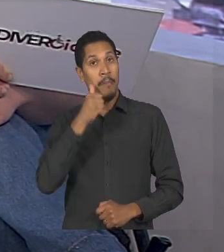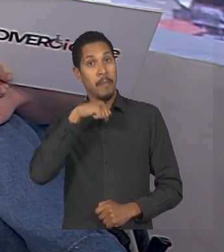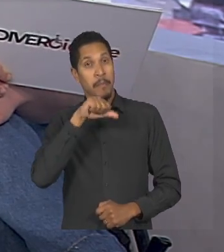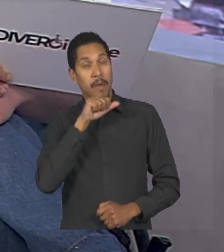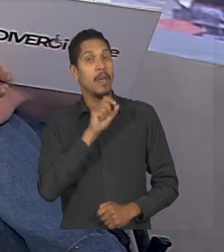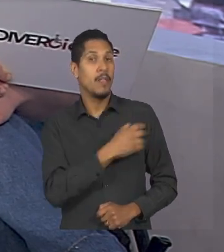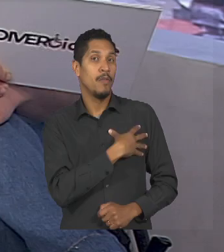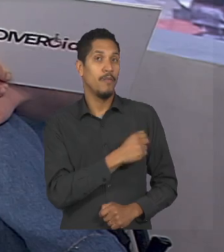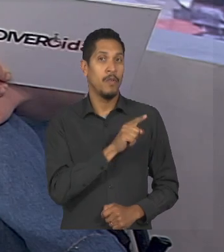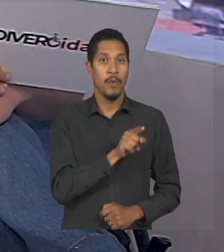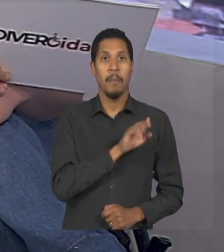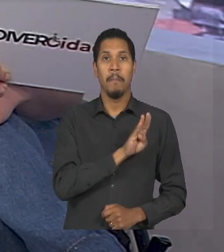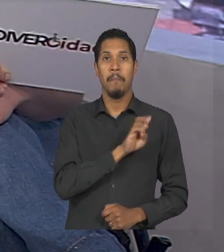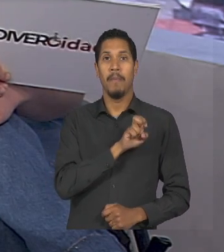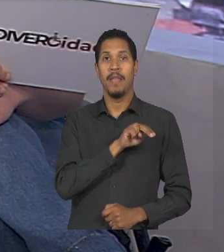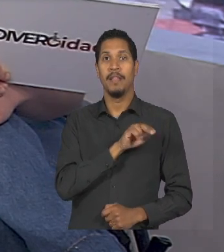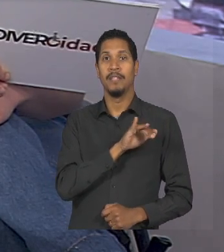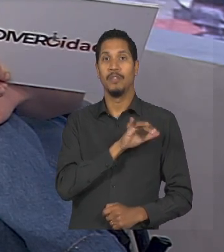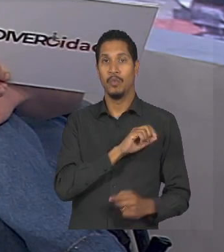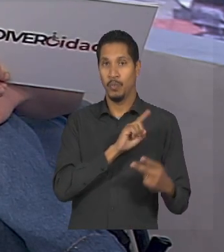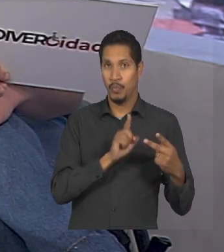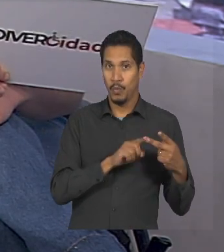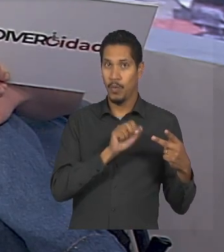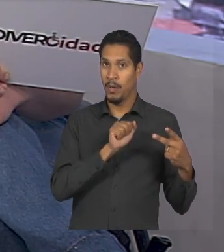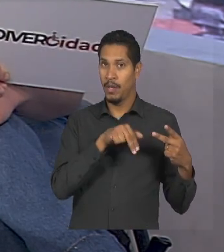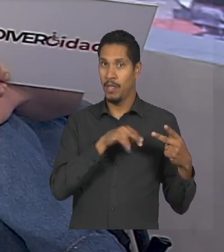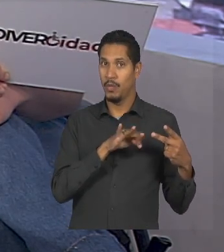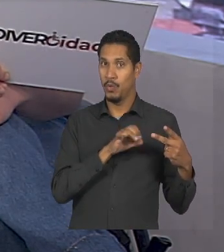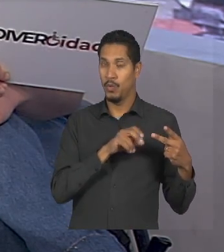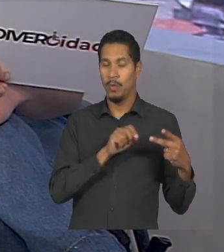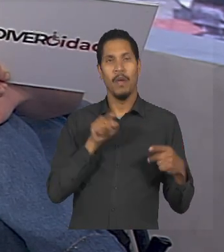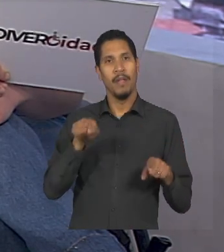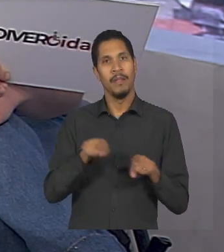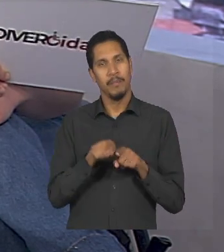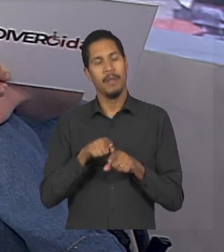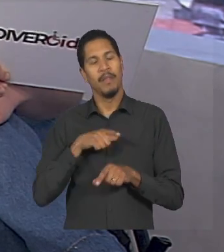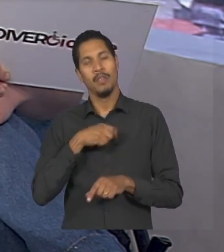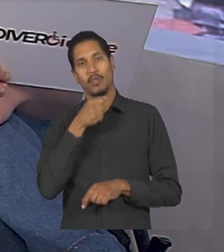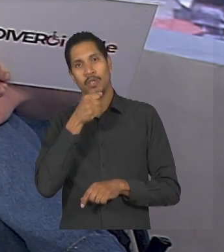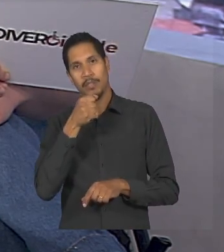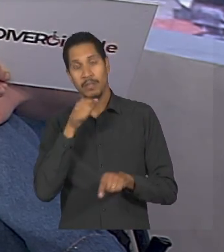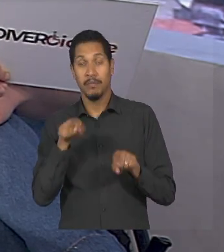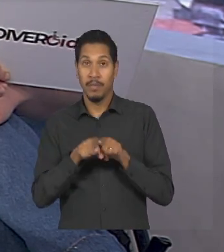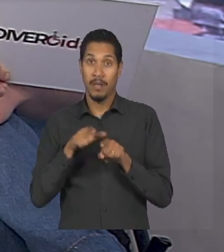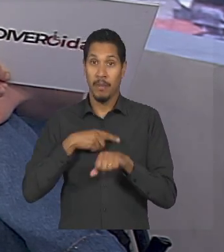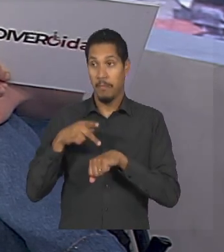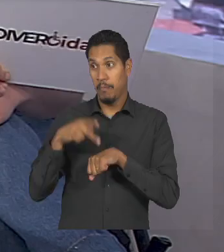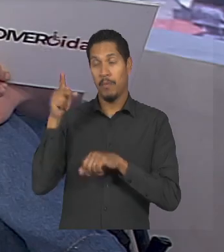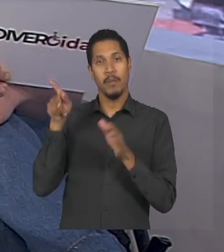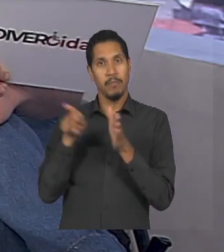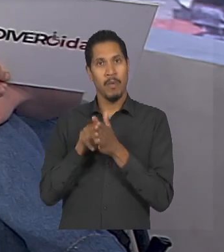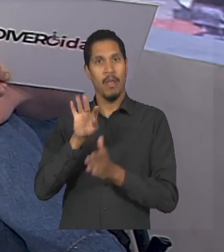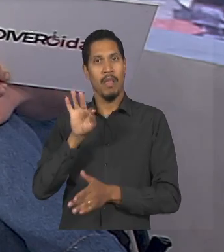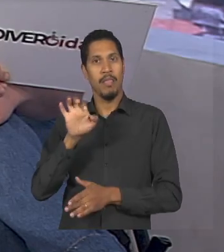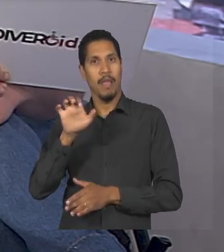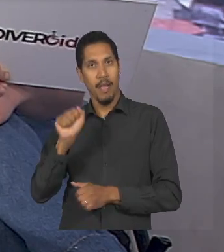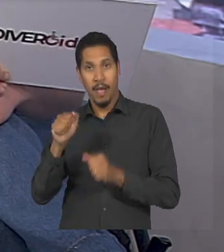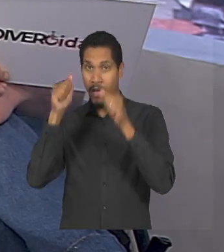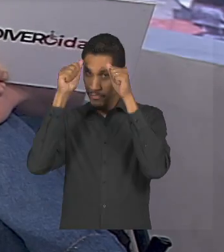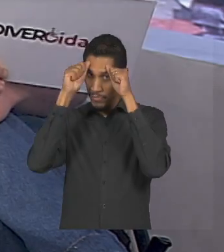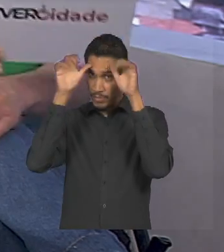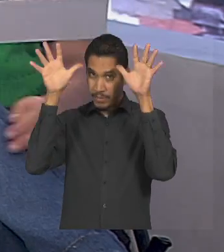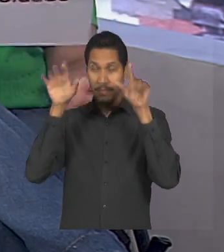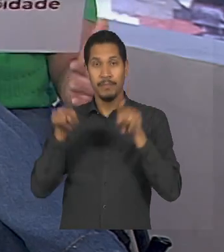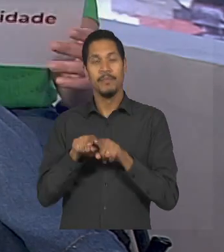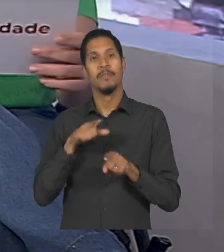Antônio ela é palestrante jornalista pós-graduada em transtorno do espectro do autismo organizadora da primeira